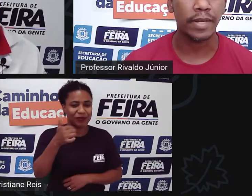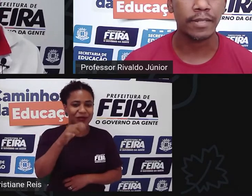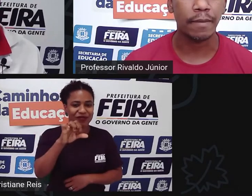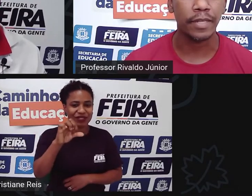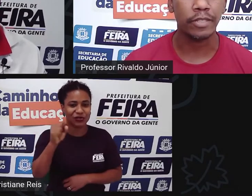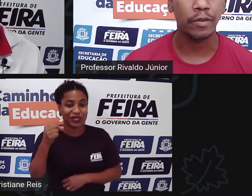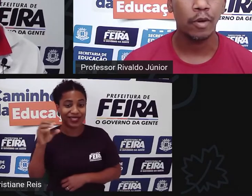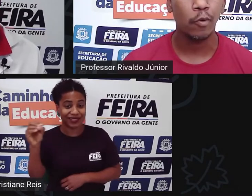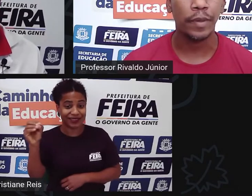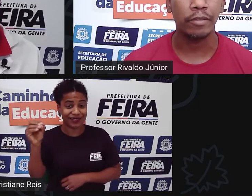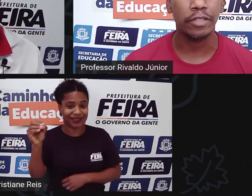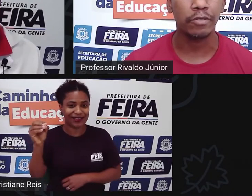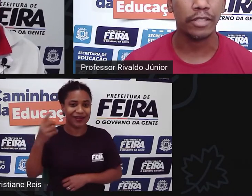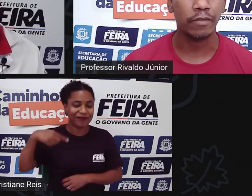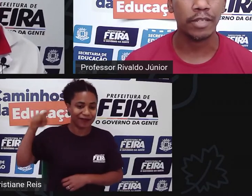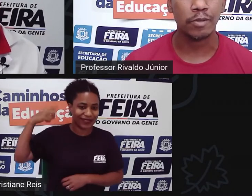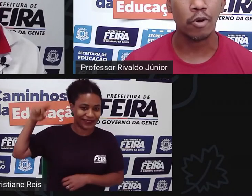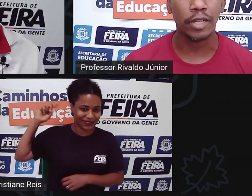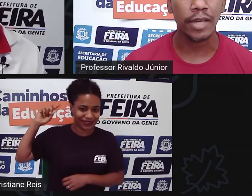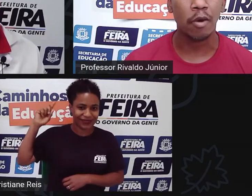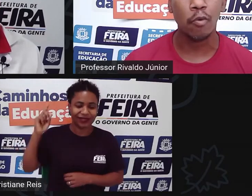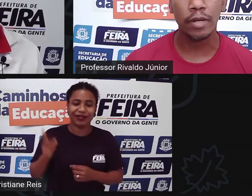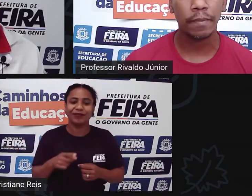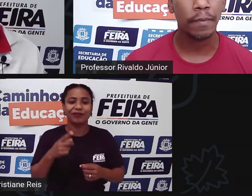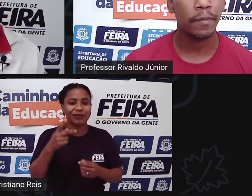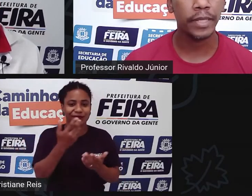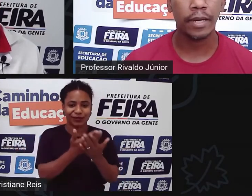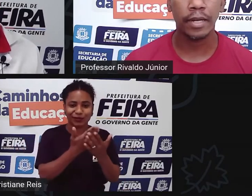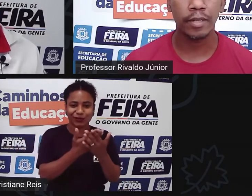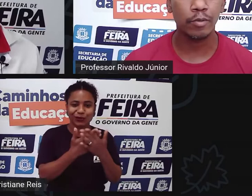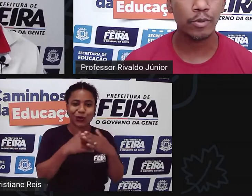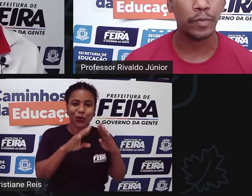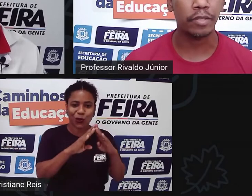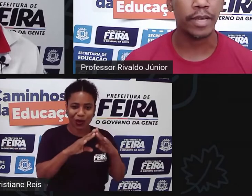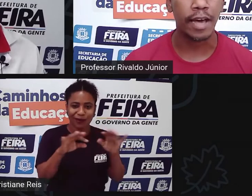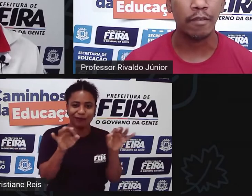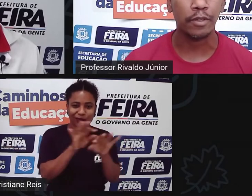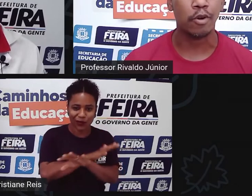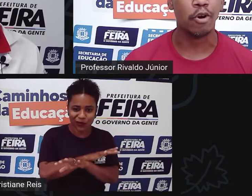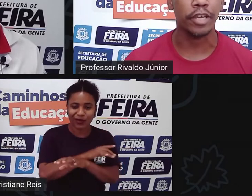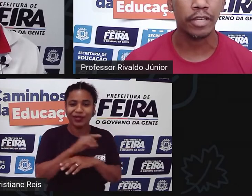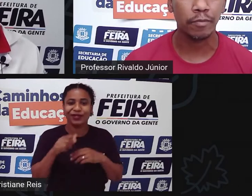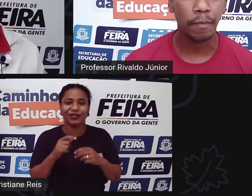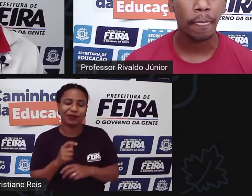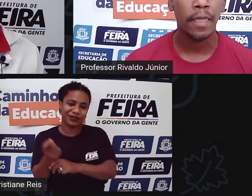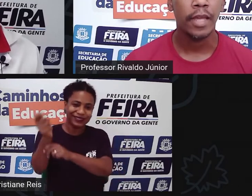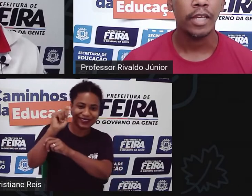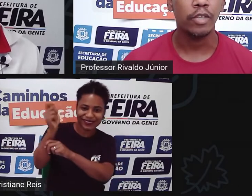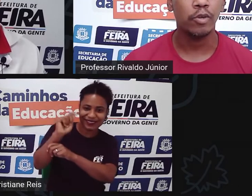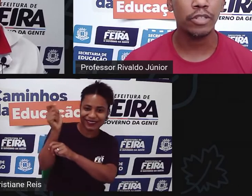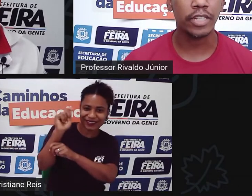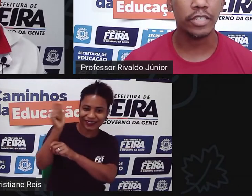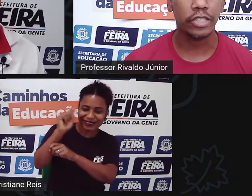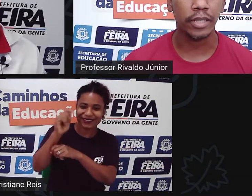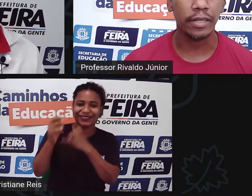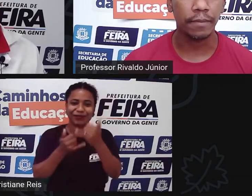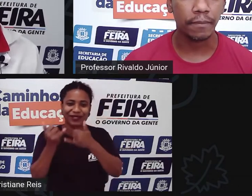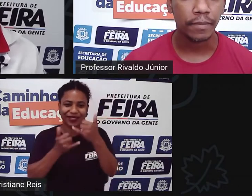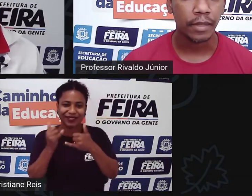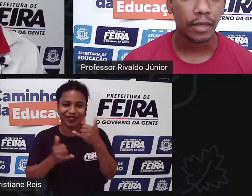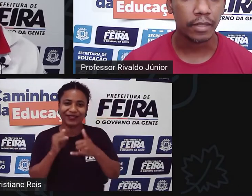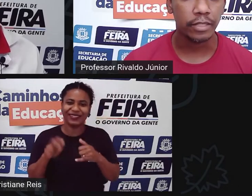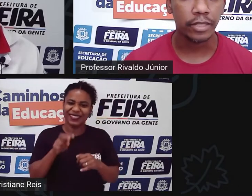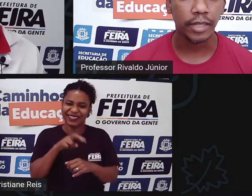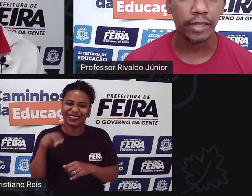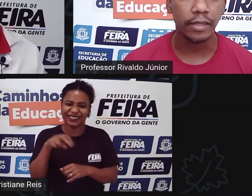passavam basicamente o período que não estavam na escola, na rua, brincando, subindo em árvore, correndo. E hoje a gente tem